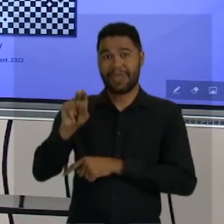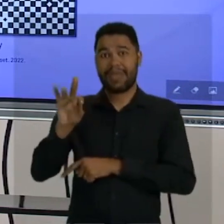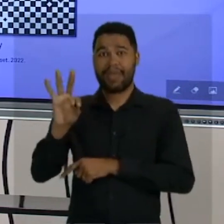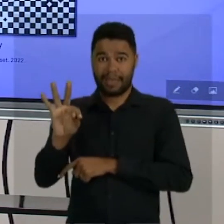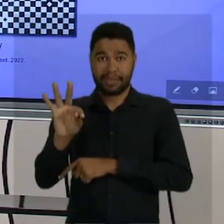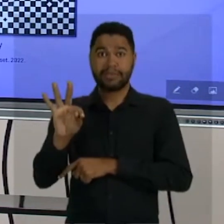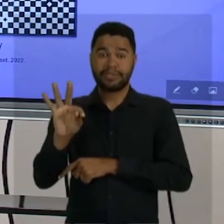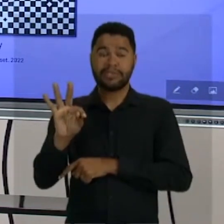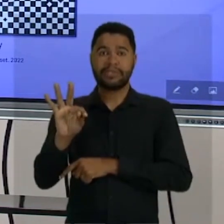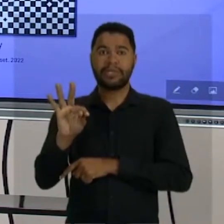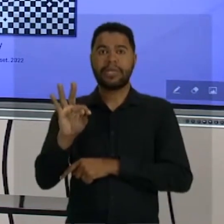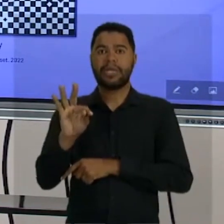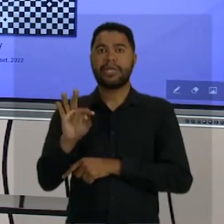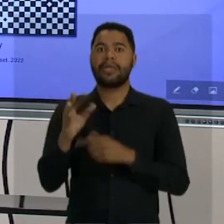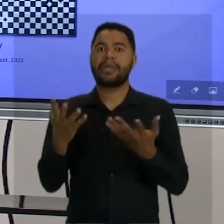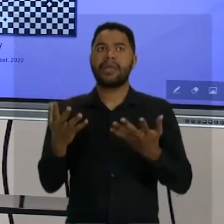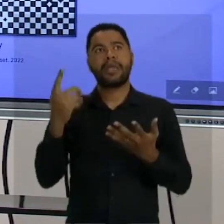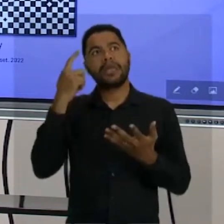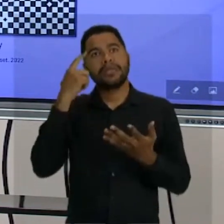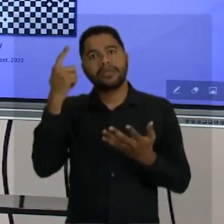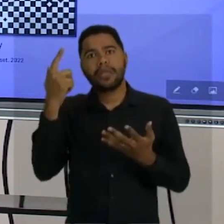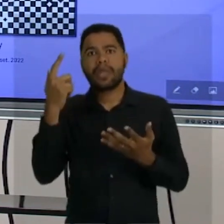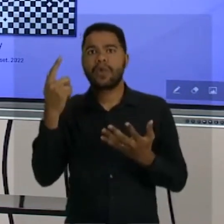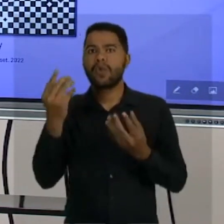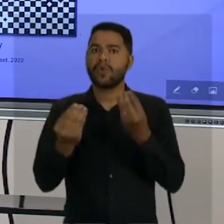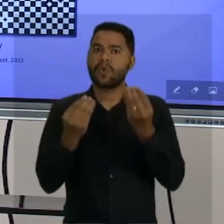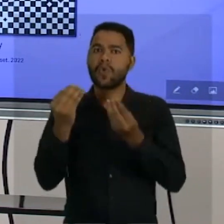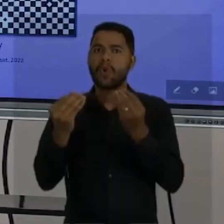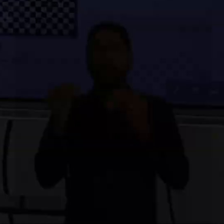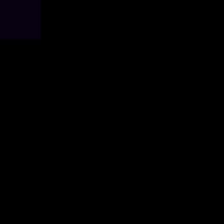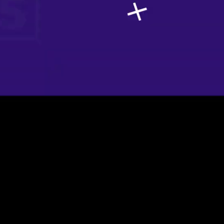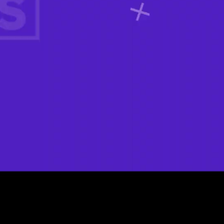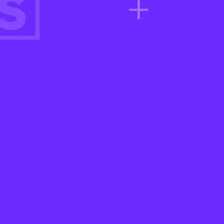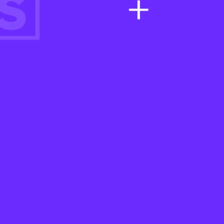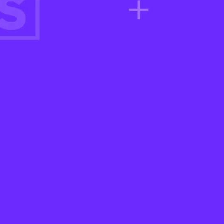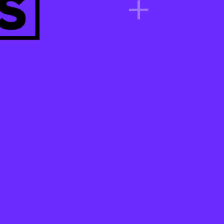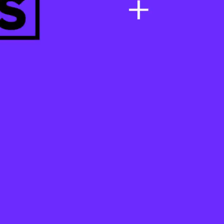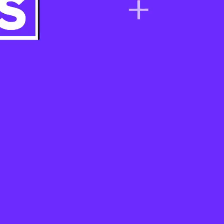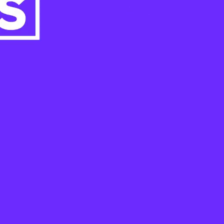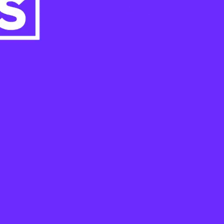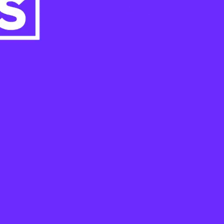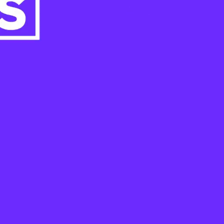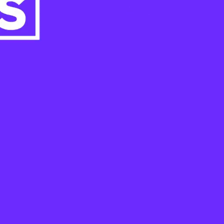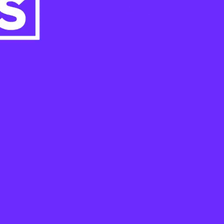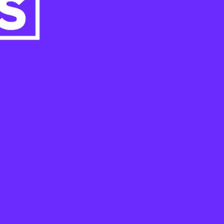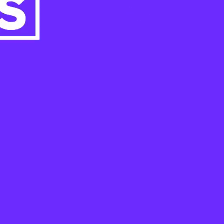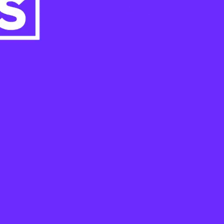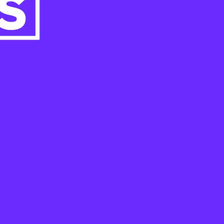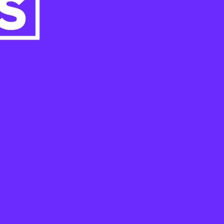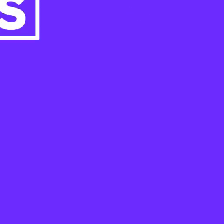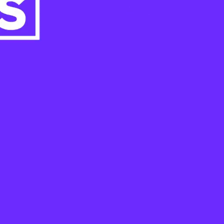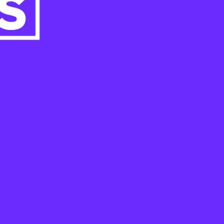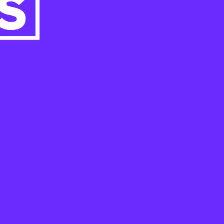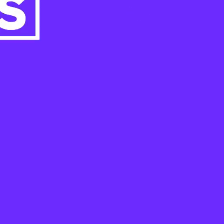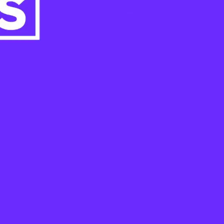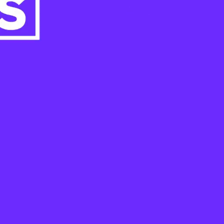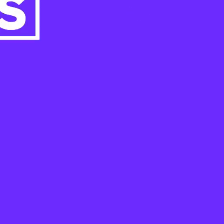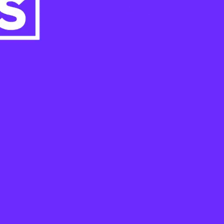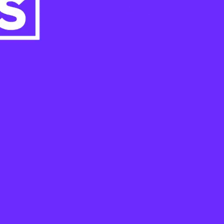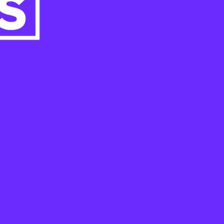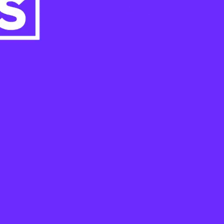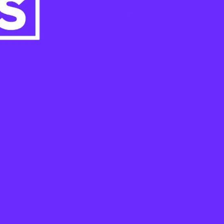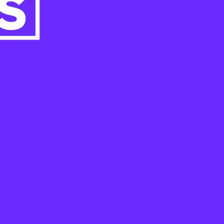O Op, ali de optical, aquela ideia de ótica, de ilusão de ótica. O Op, de optical, aquela